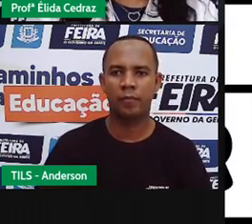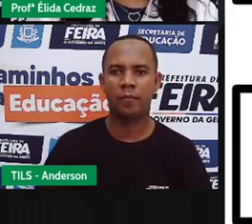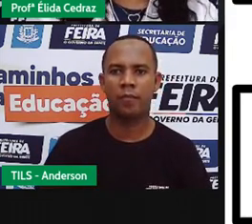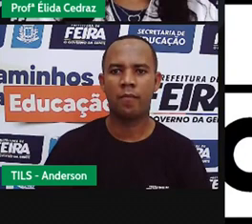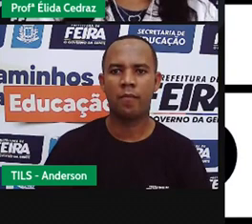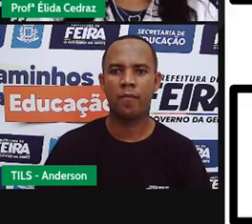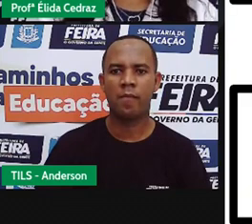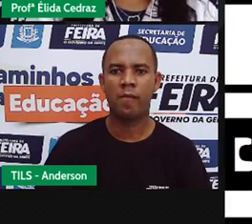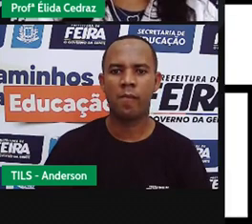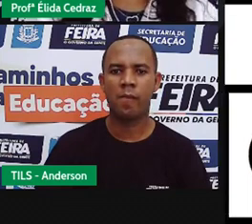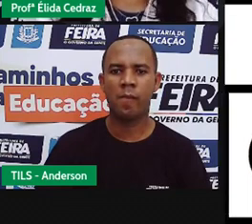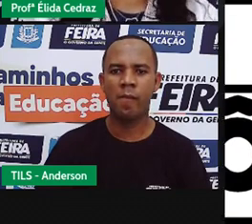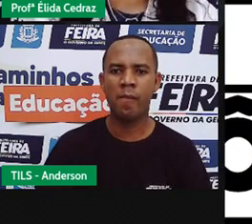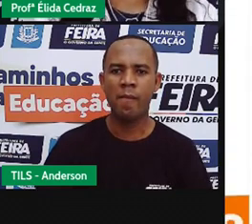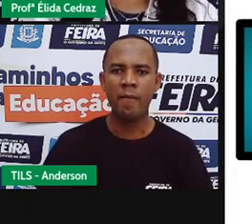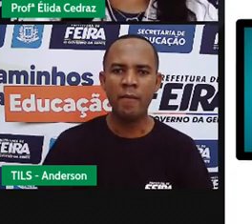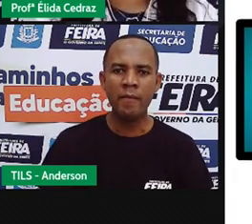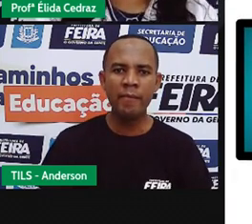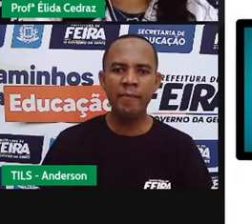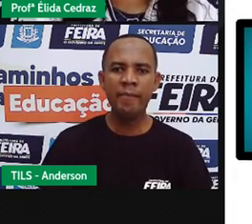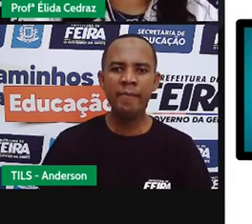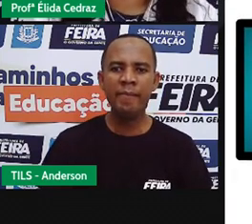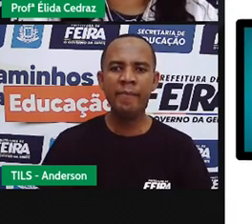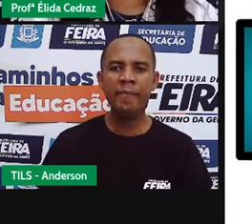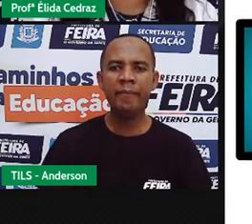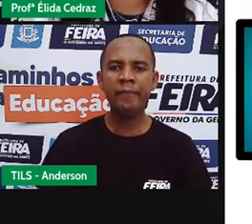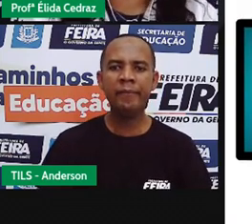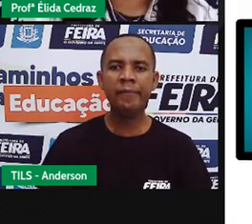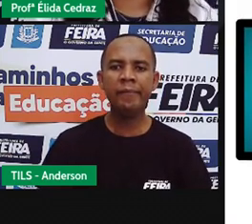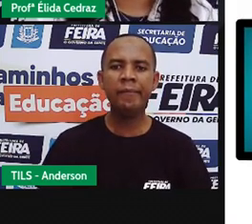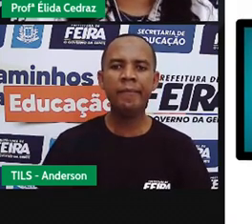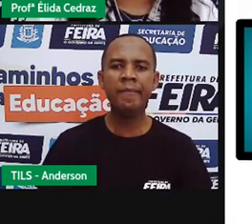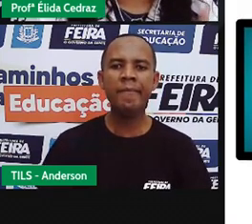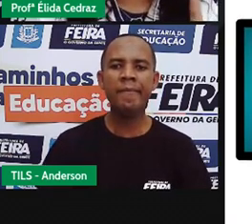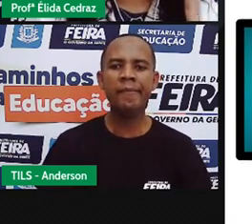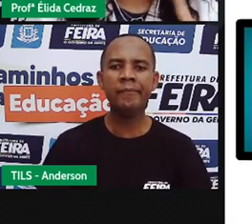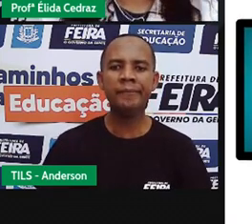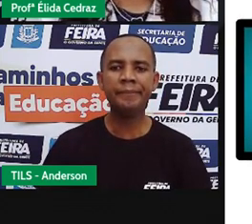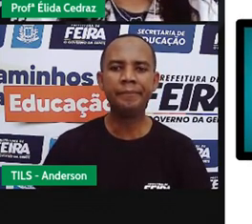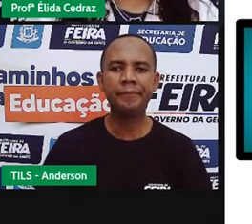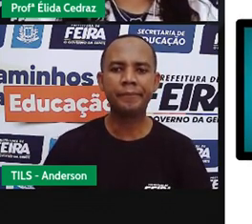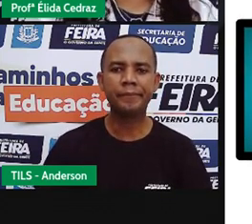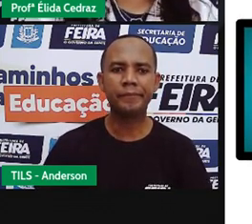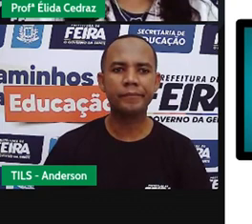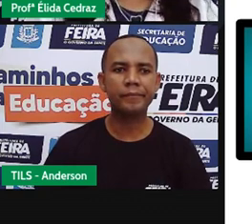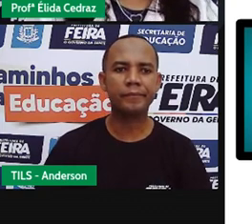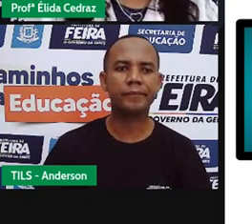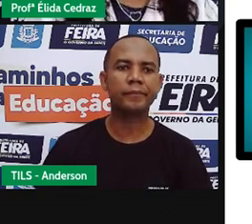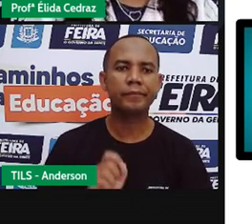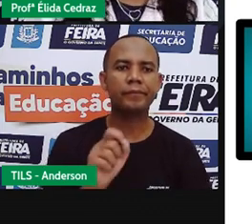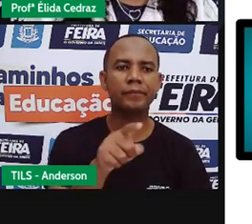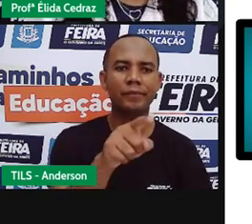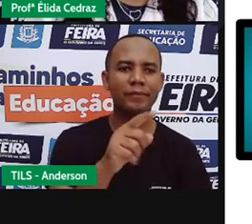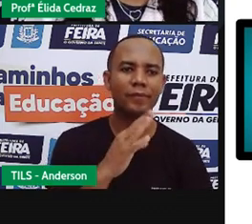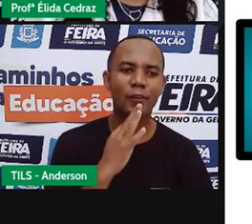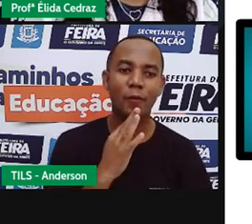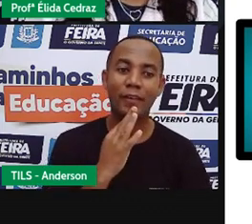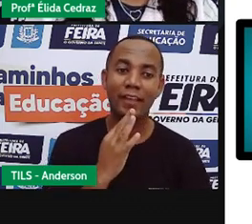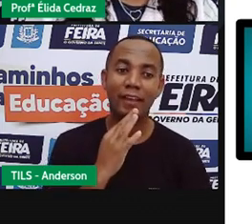Faz esse teste na frente do espelho pra você ver, fica engraçado, é. Que animal é esse?